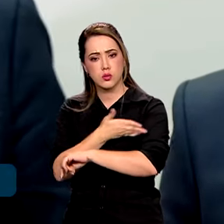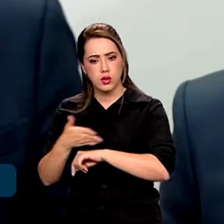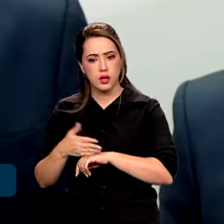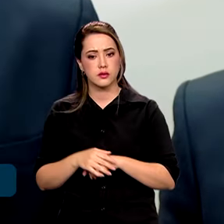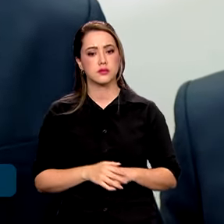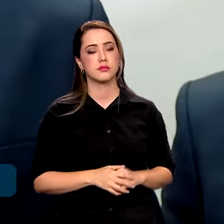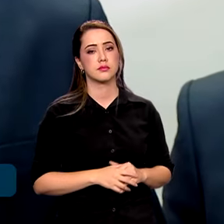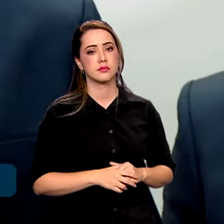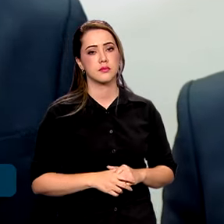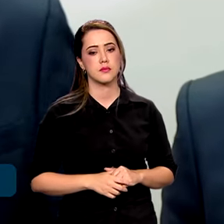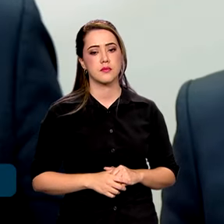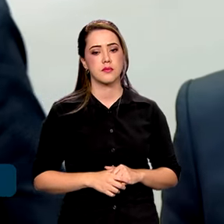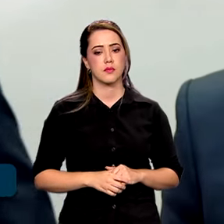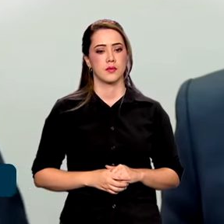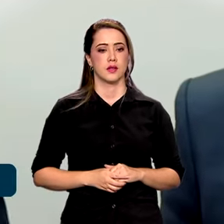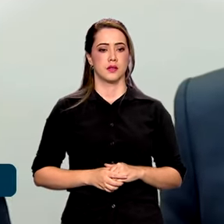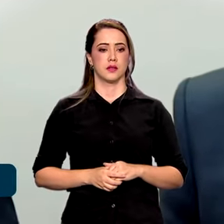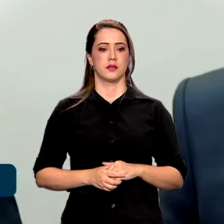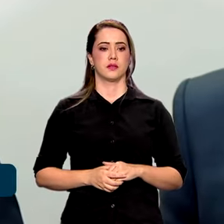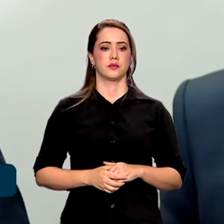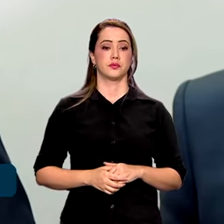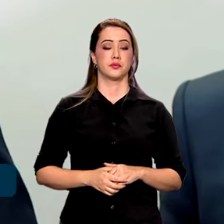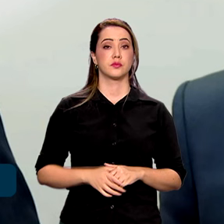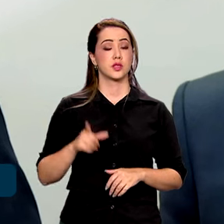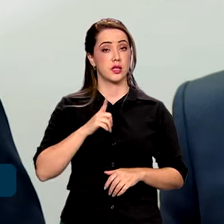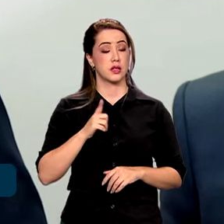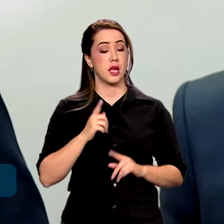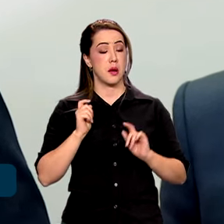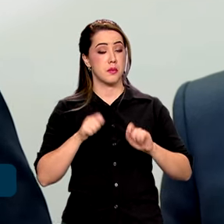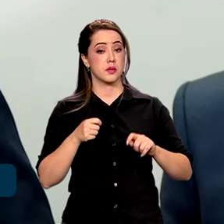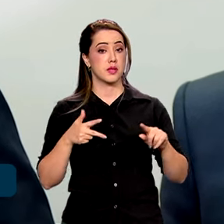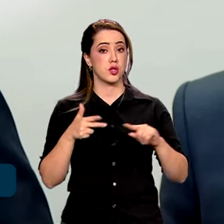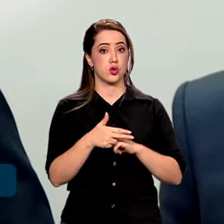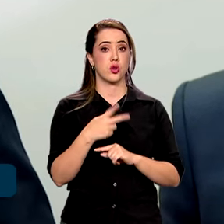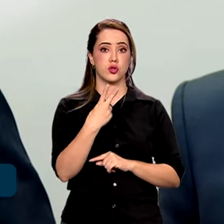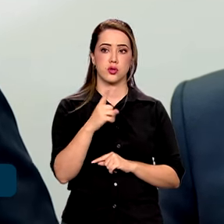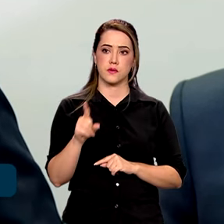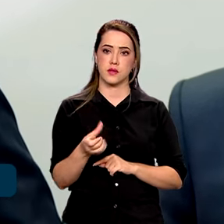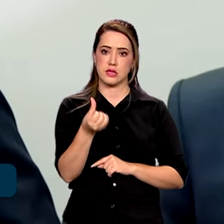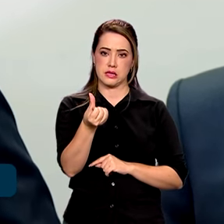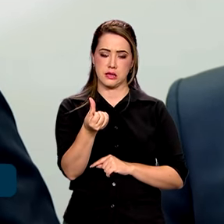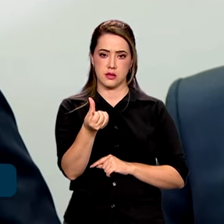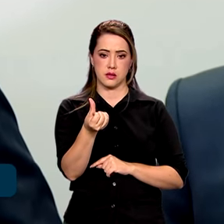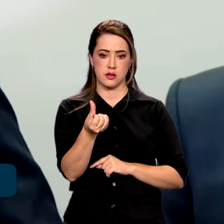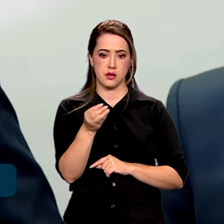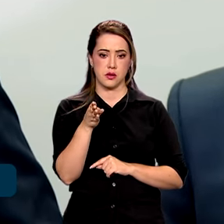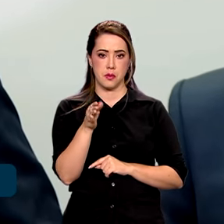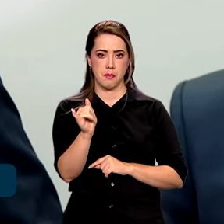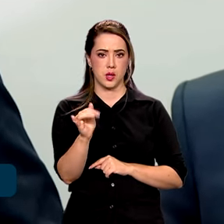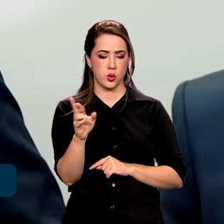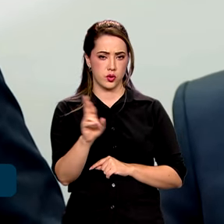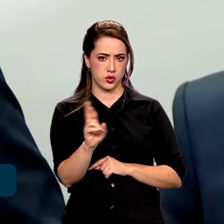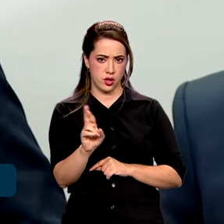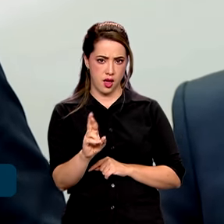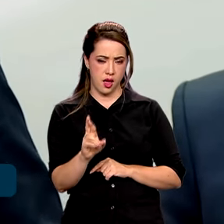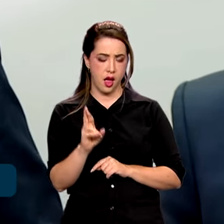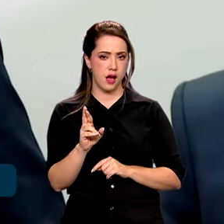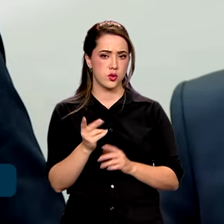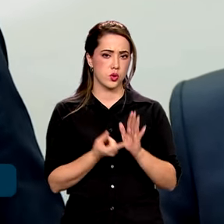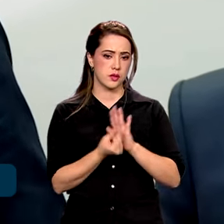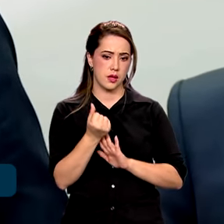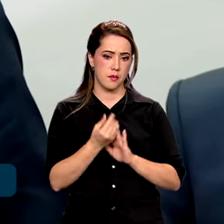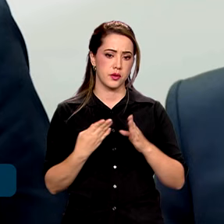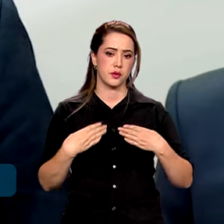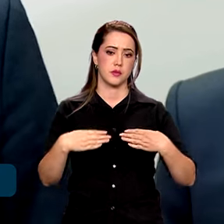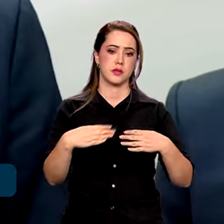possibilidade de 4,2,6 bilhões do orçamento do Ministério da